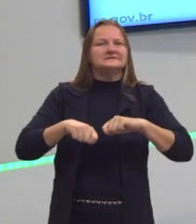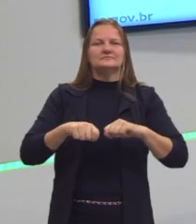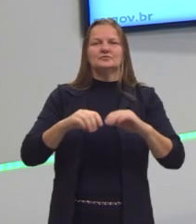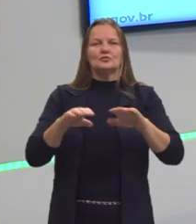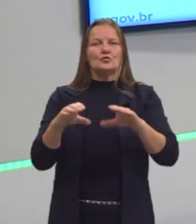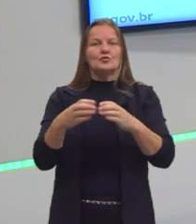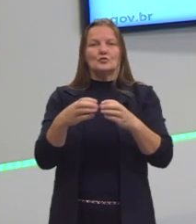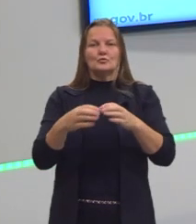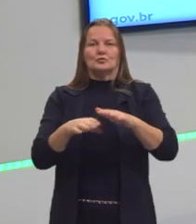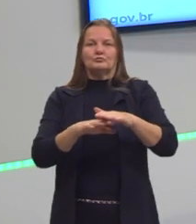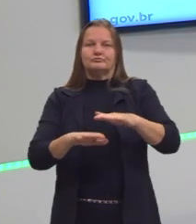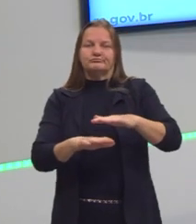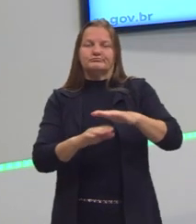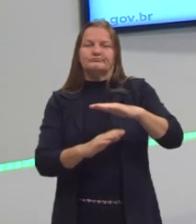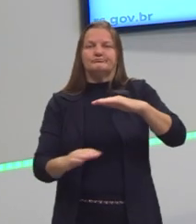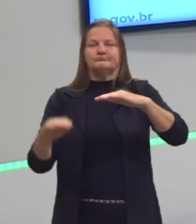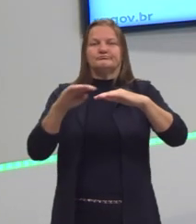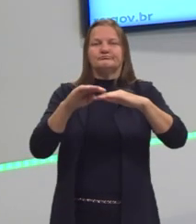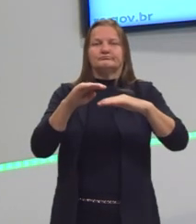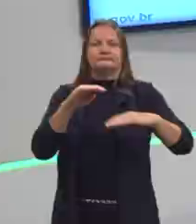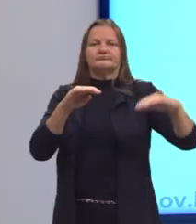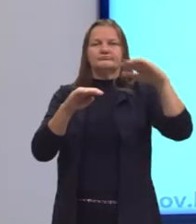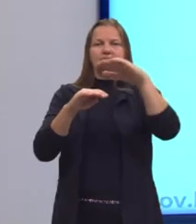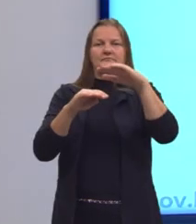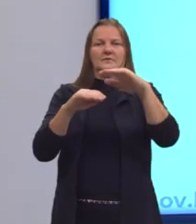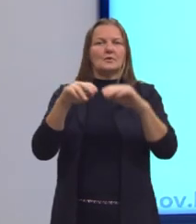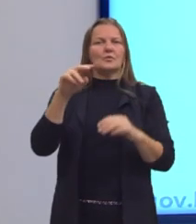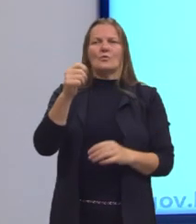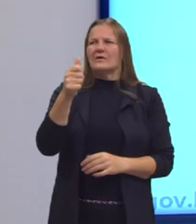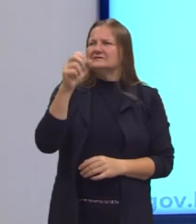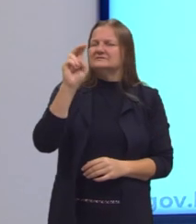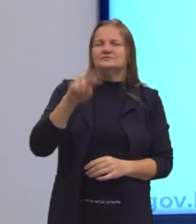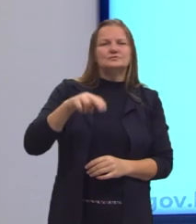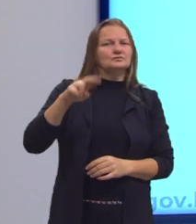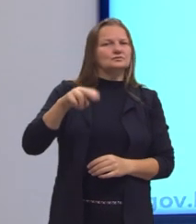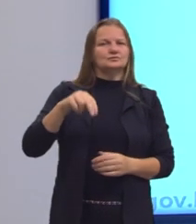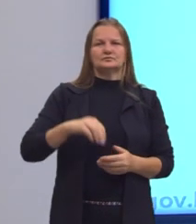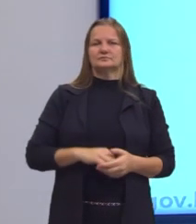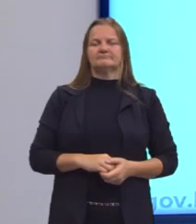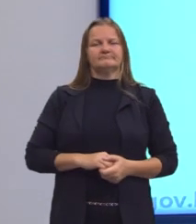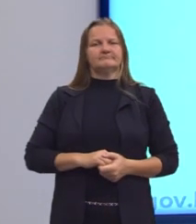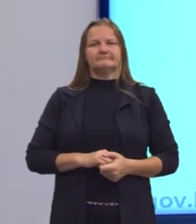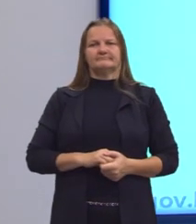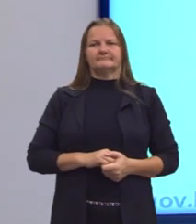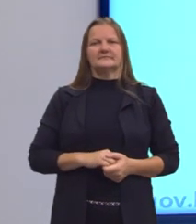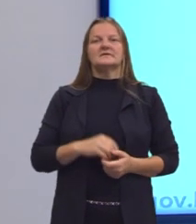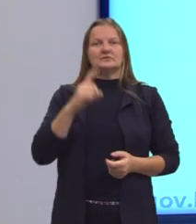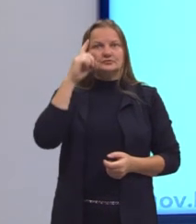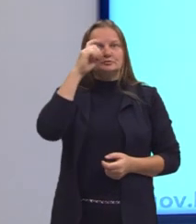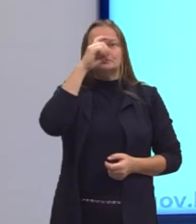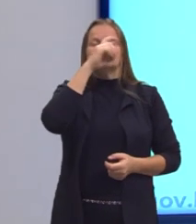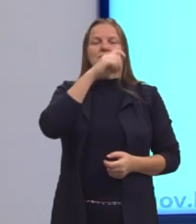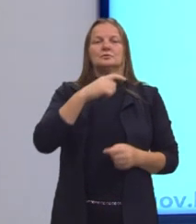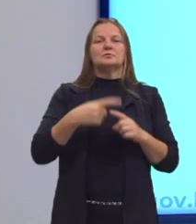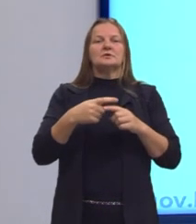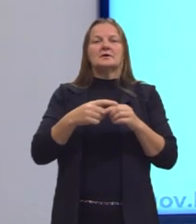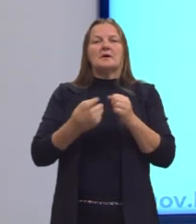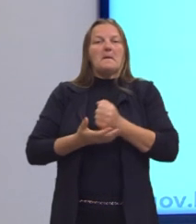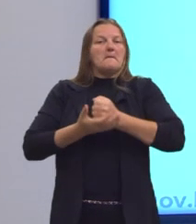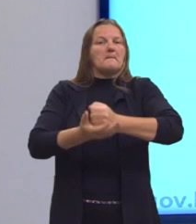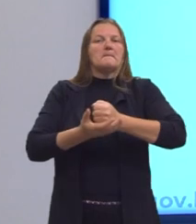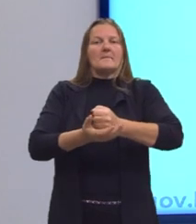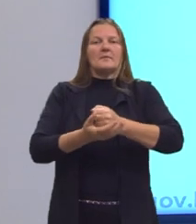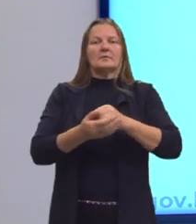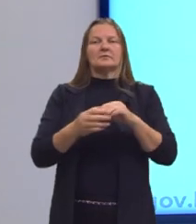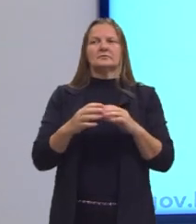casta passar para outra ou a mobilidade é muito pequena. Isso, claro, beneficia diretamente